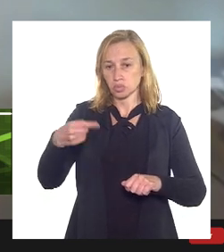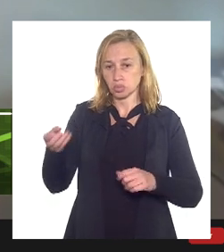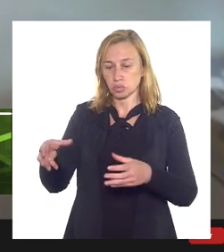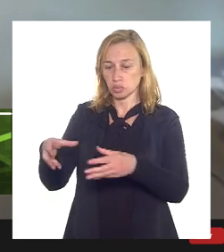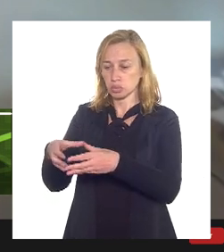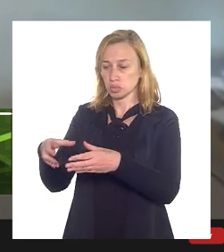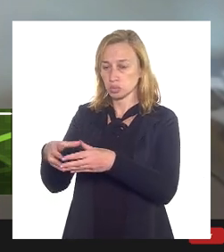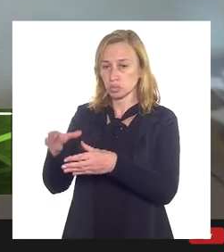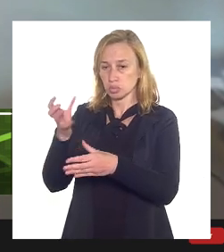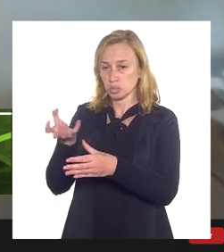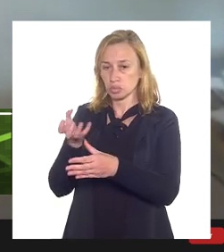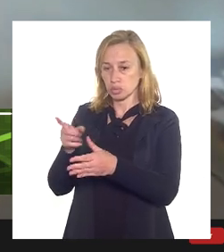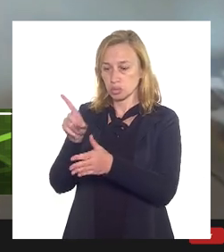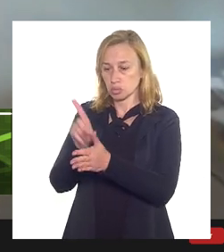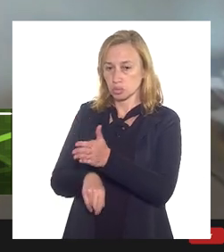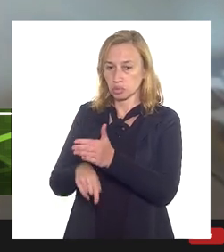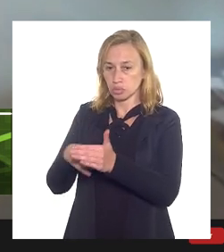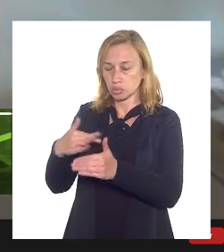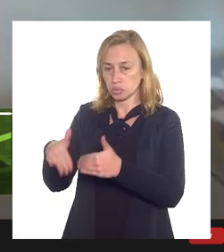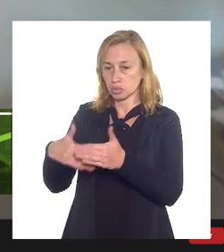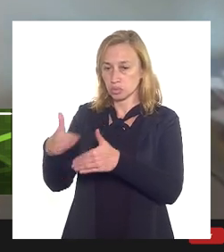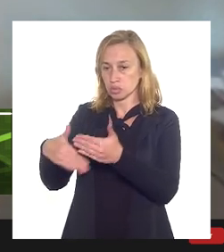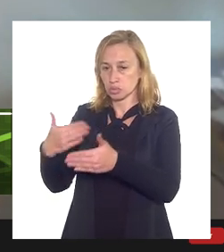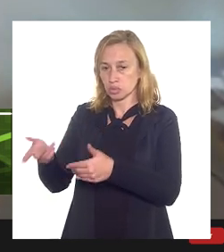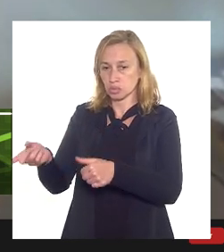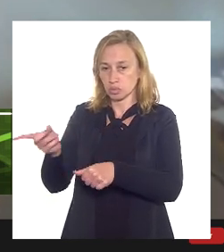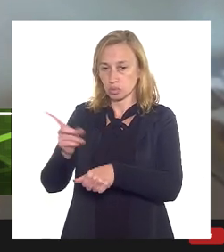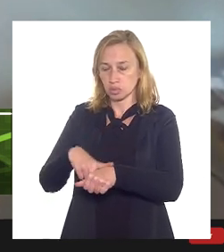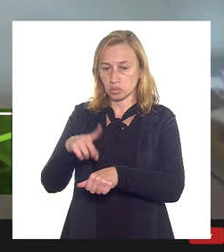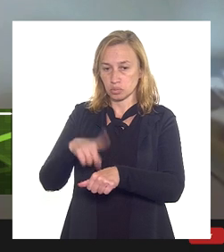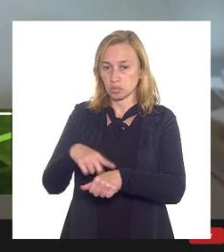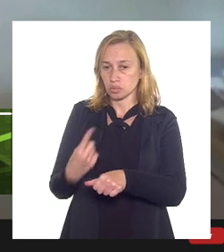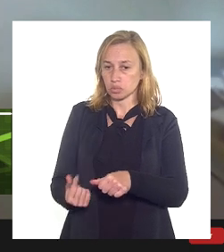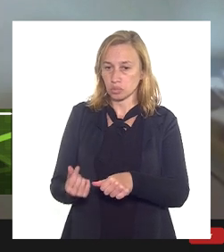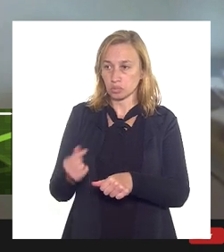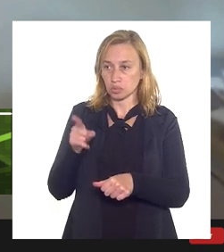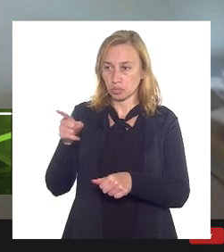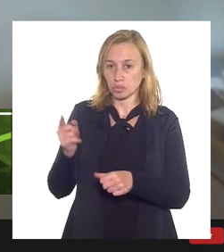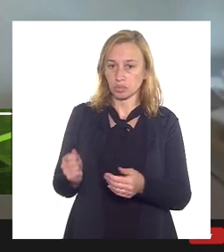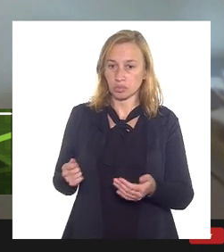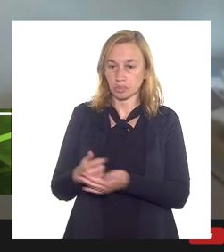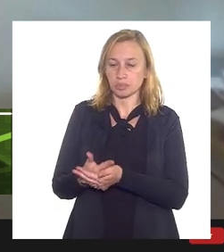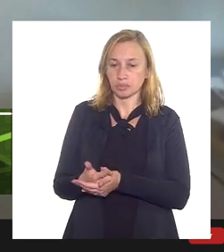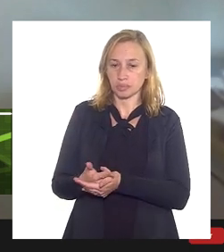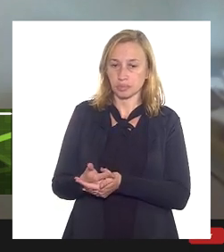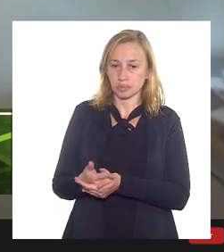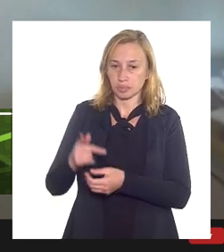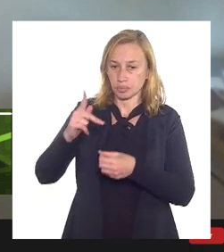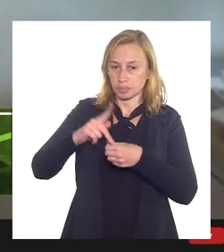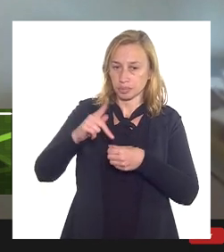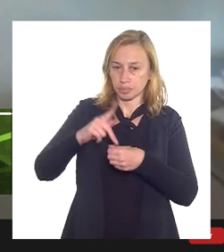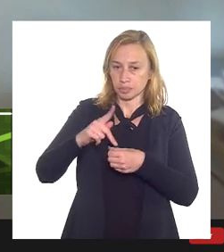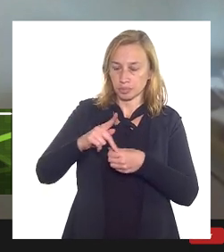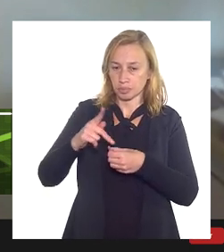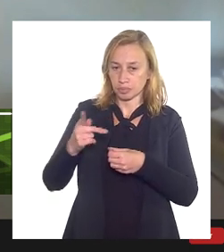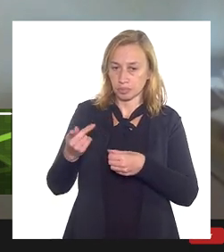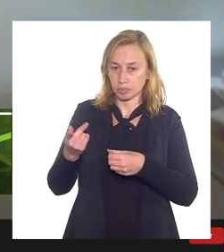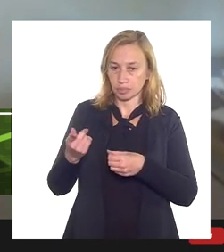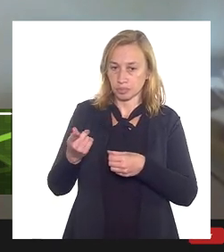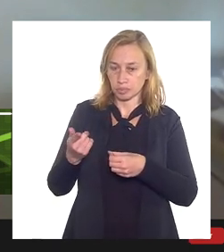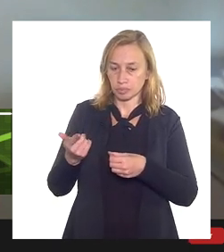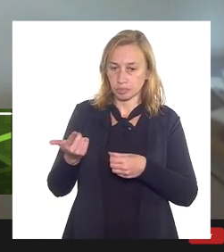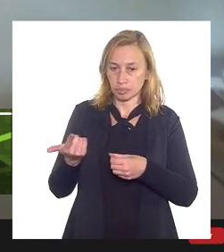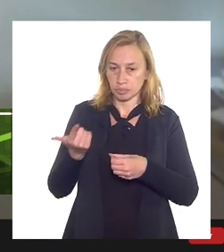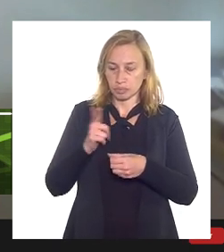ao longo dos trimestres o valor que eles pagaram a Petrobras para adquirir os campos na